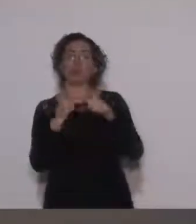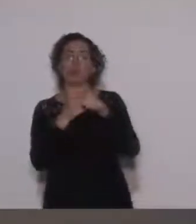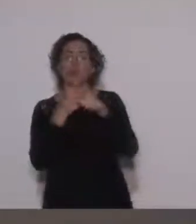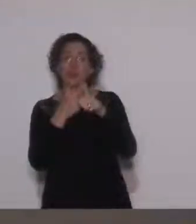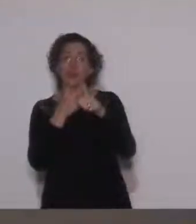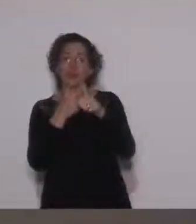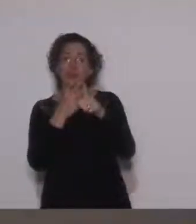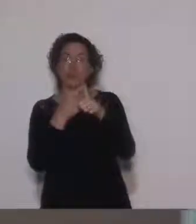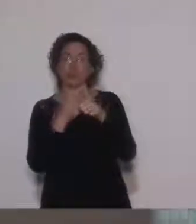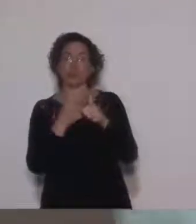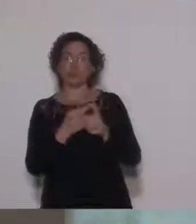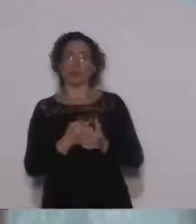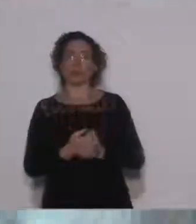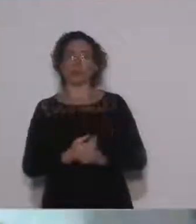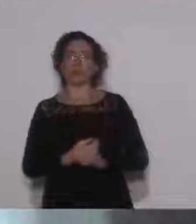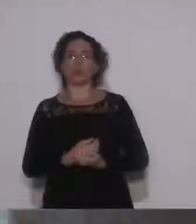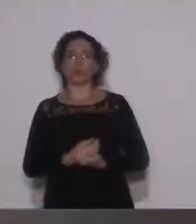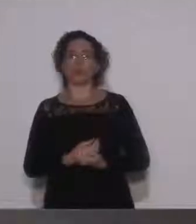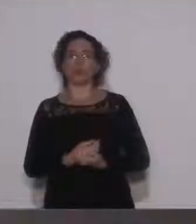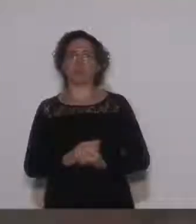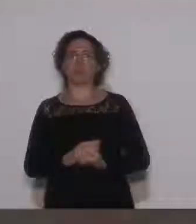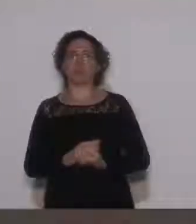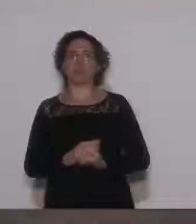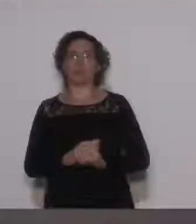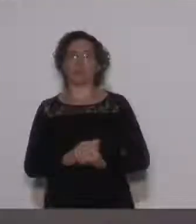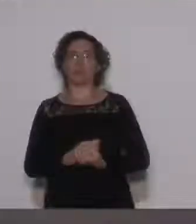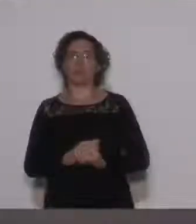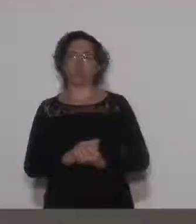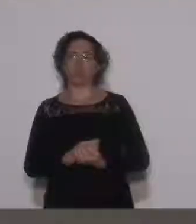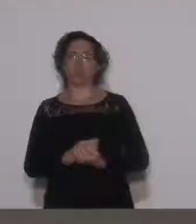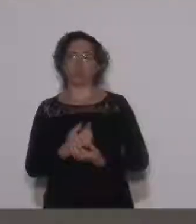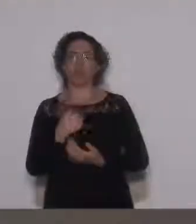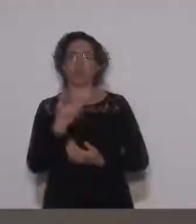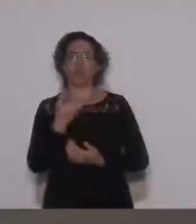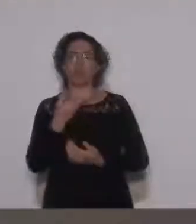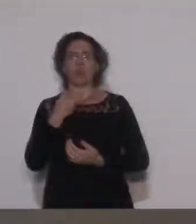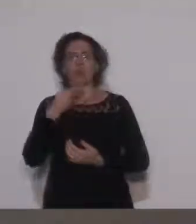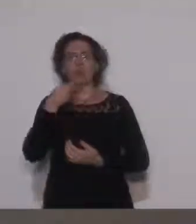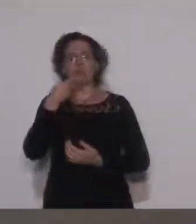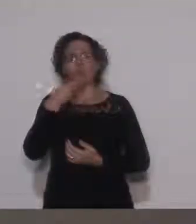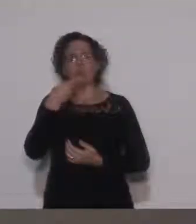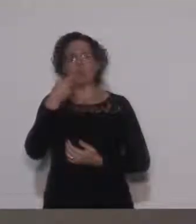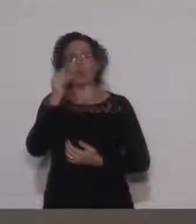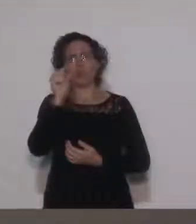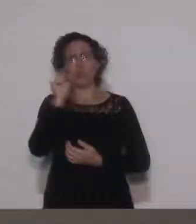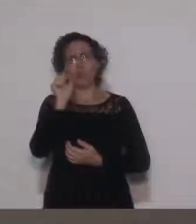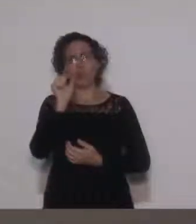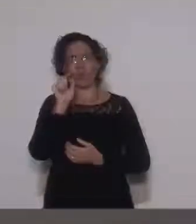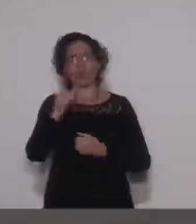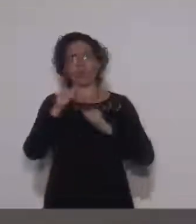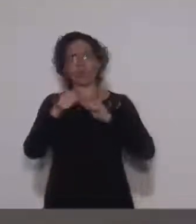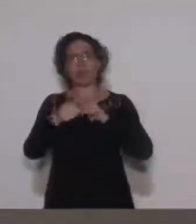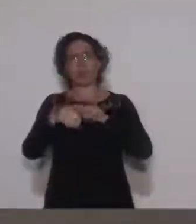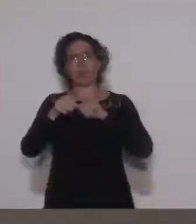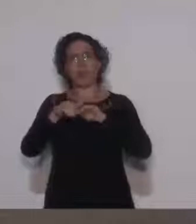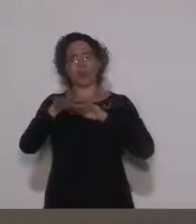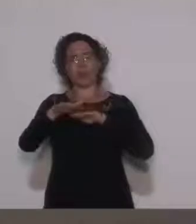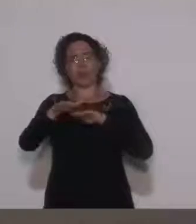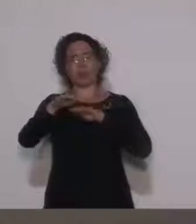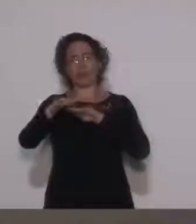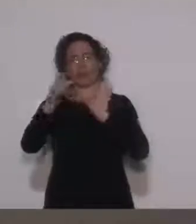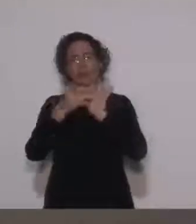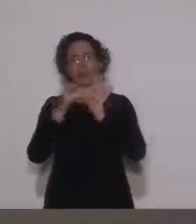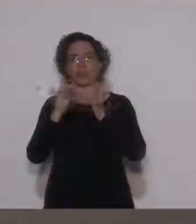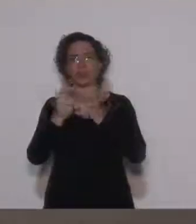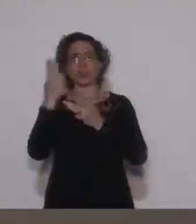falar um pouco da marcha para Jesus, que foi